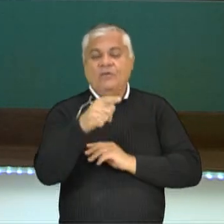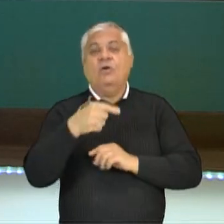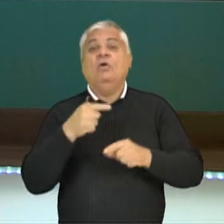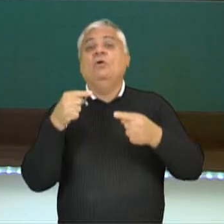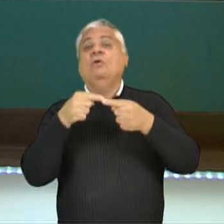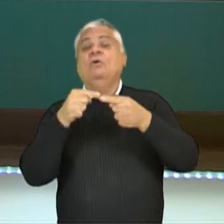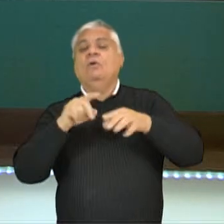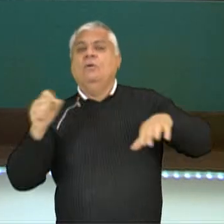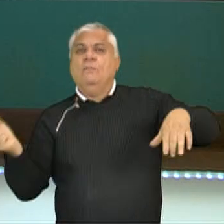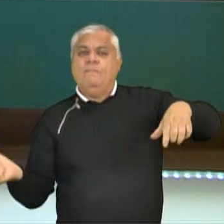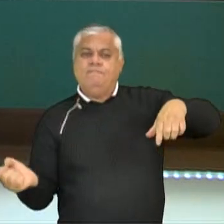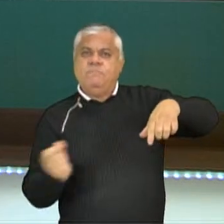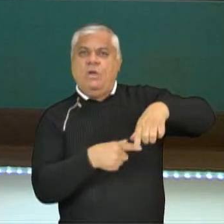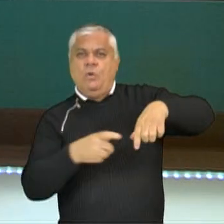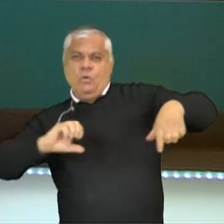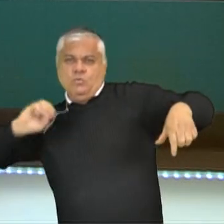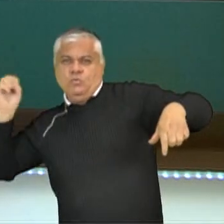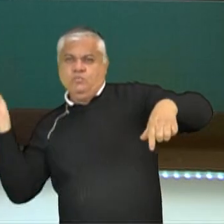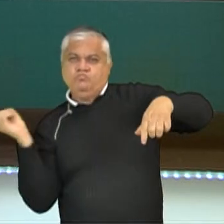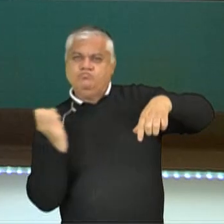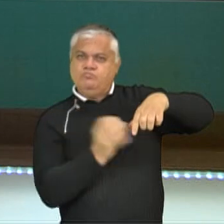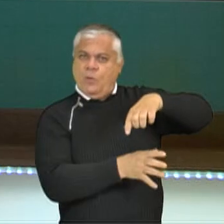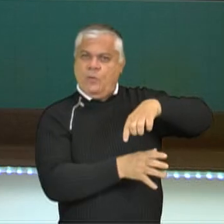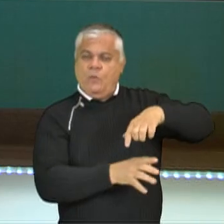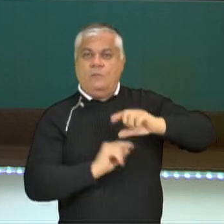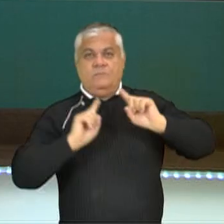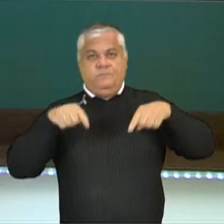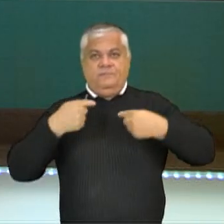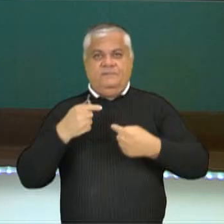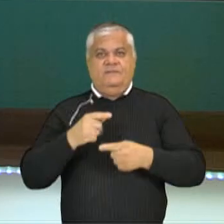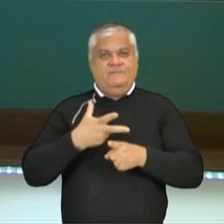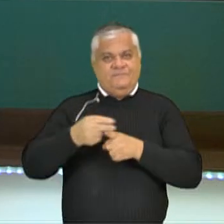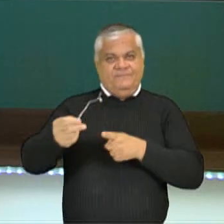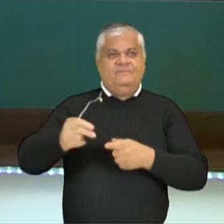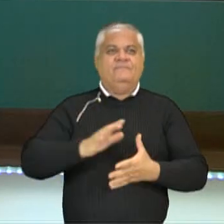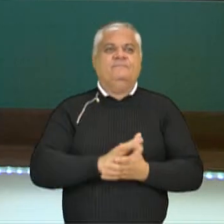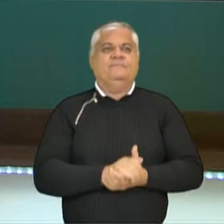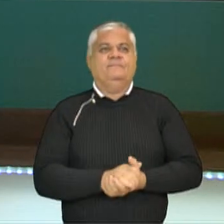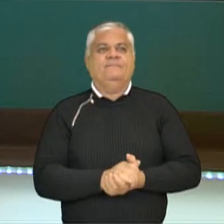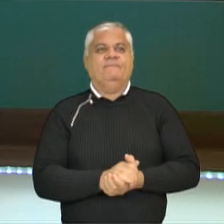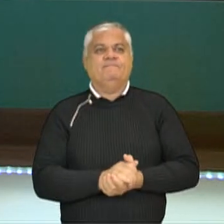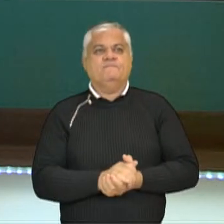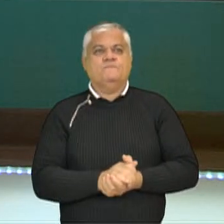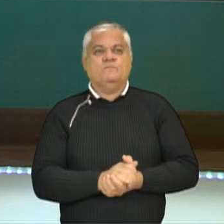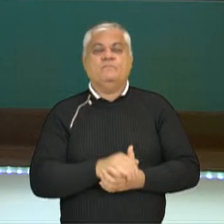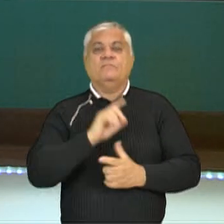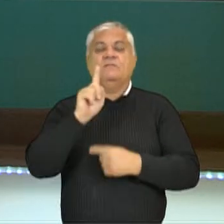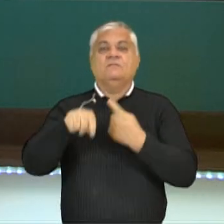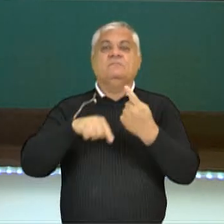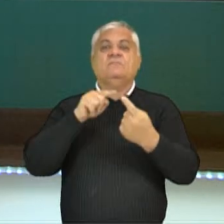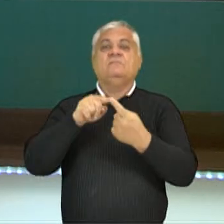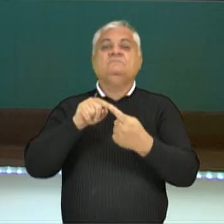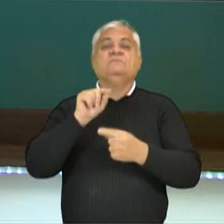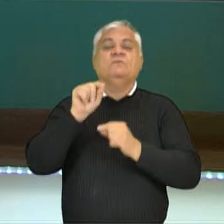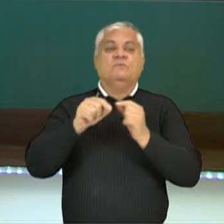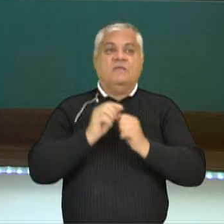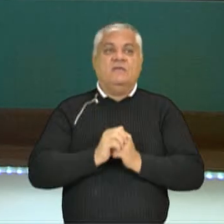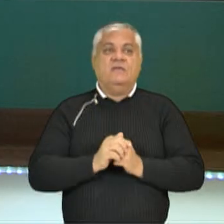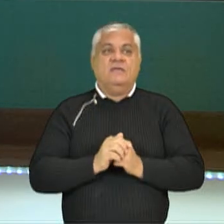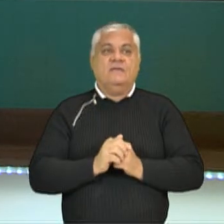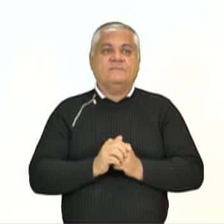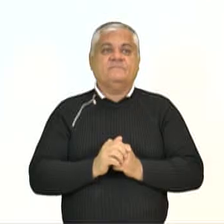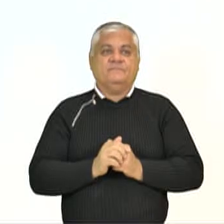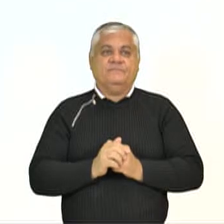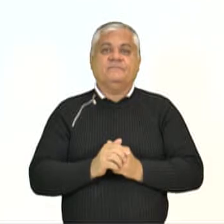o gol e não deixar que seu adversário faça gol em você. Então o objetivo lá, de uma maneira aqui